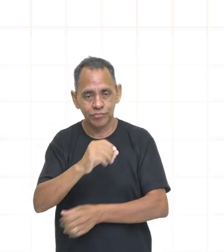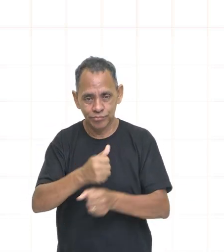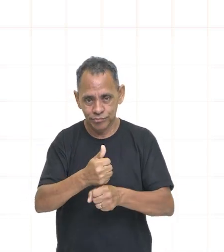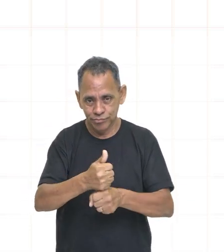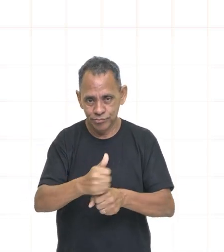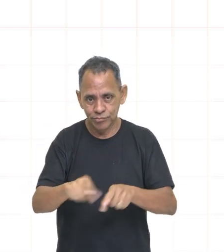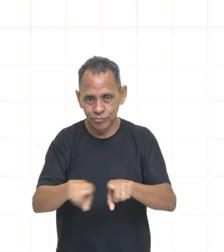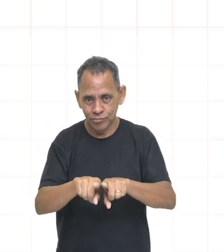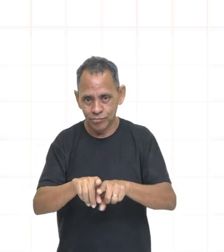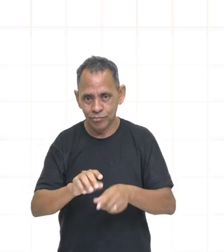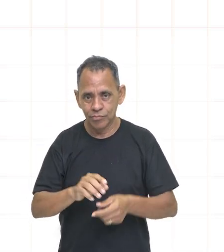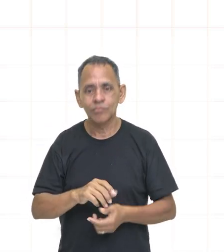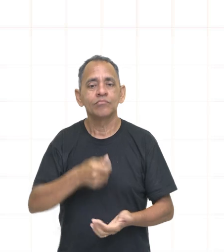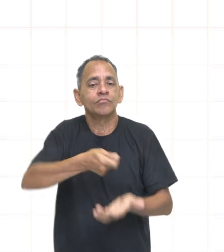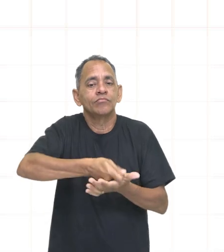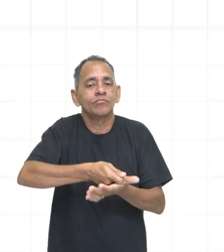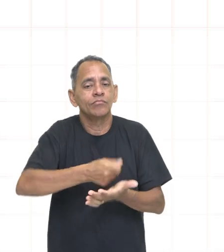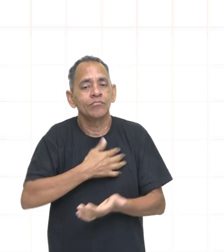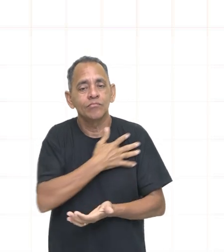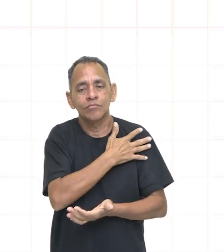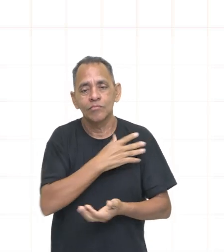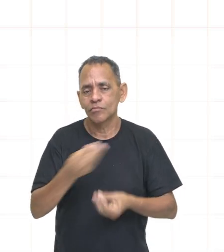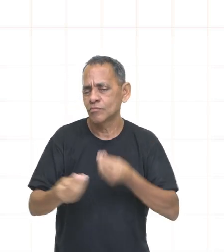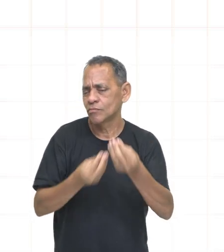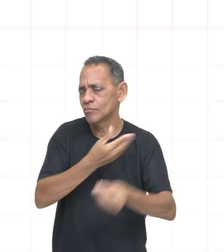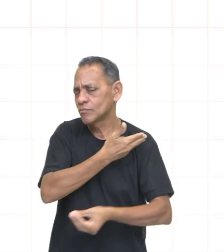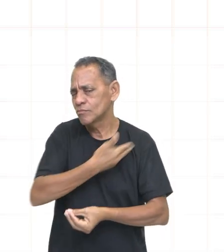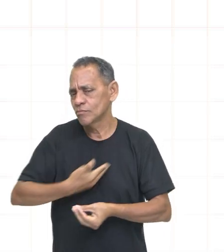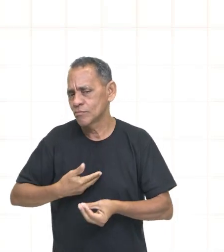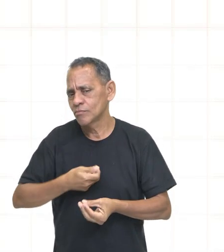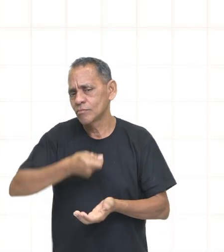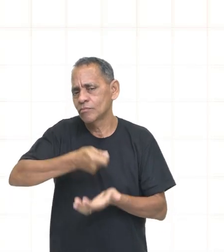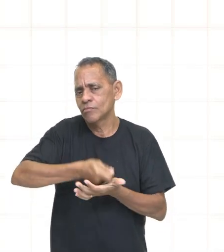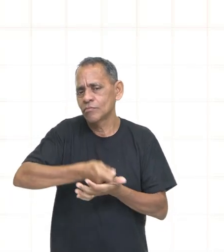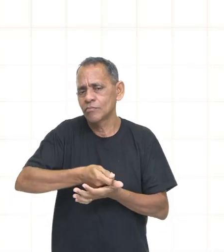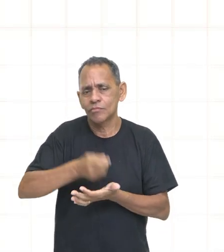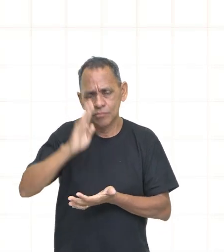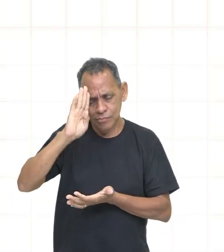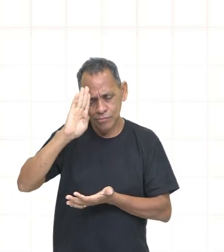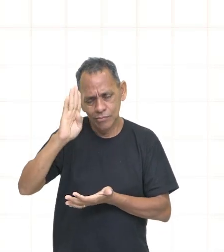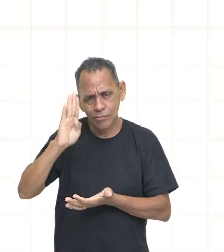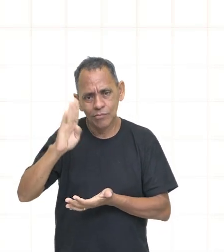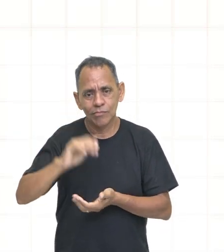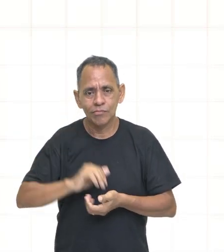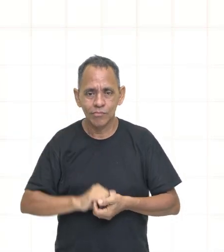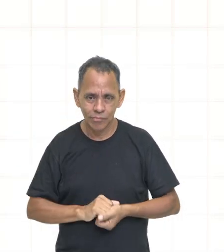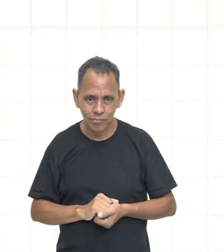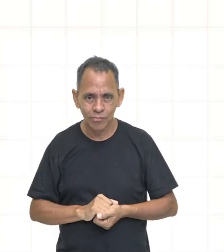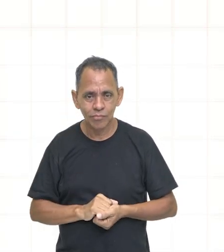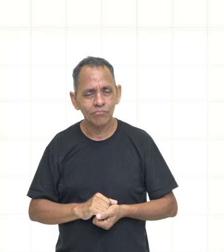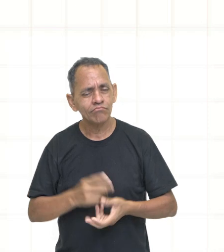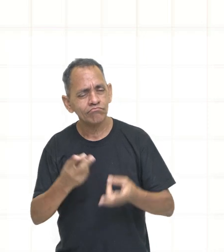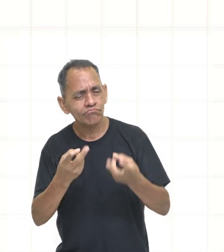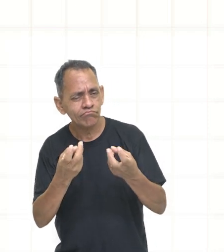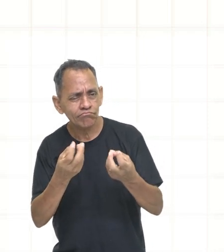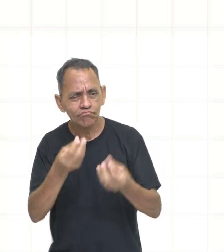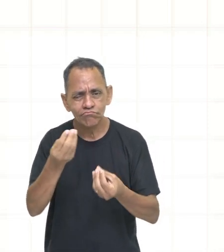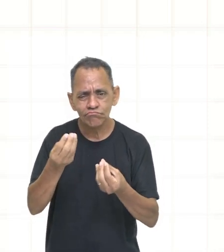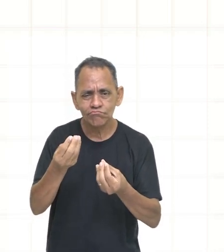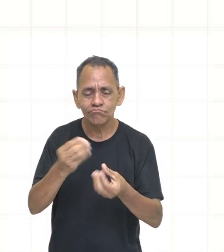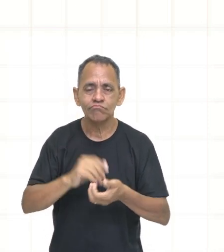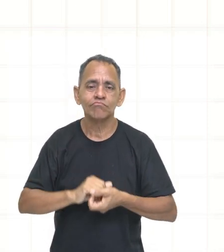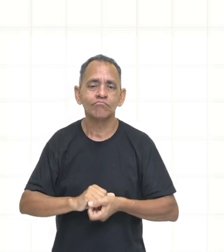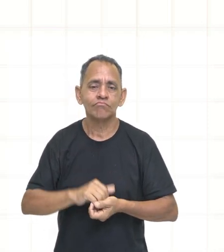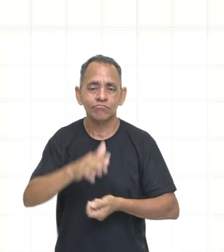o próprio governo militar estava vendo a abertura política naquele momento, tá, gente? O próprio governo